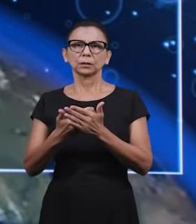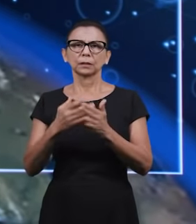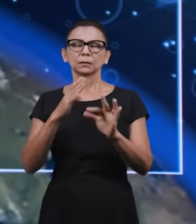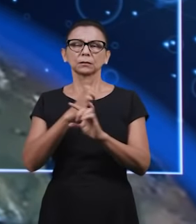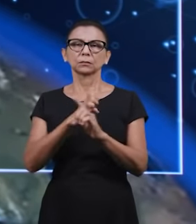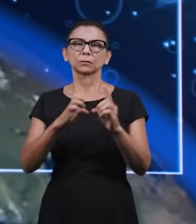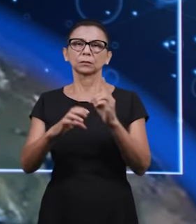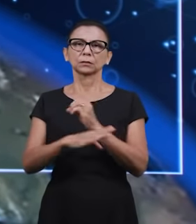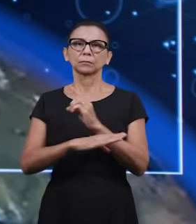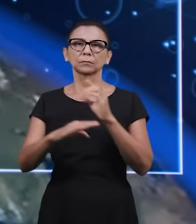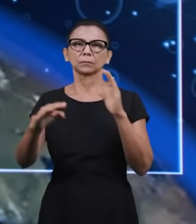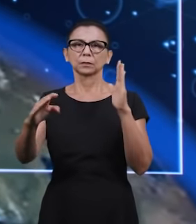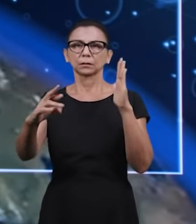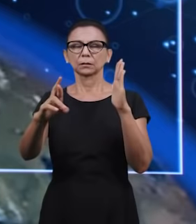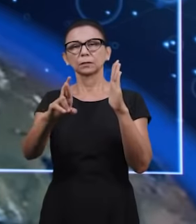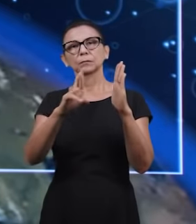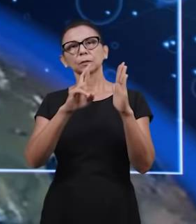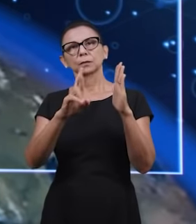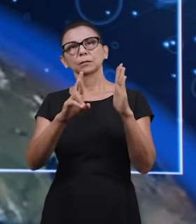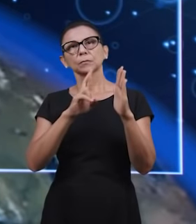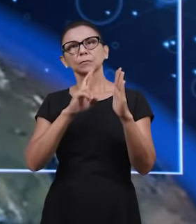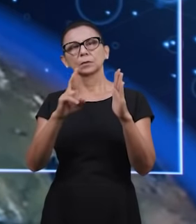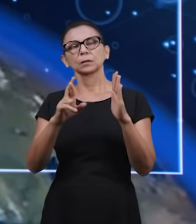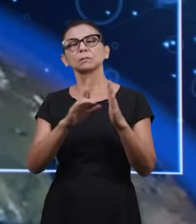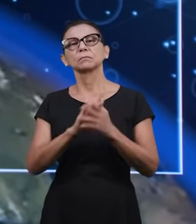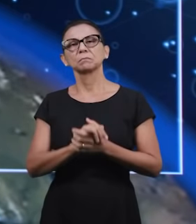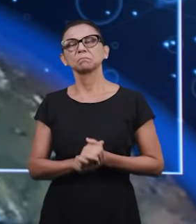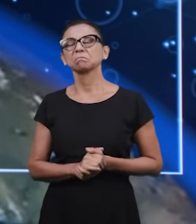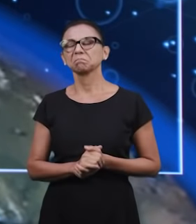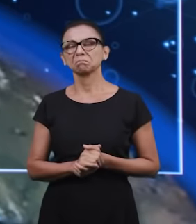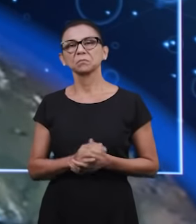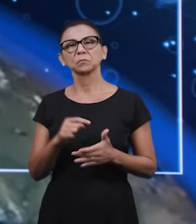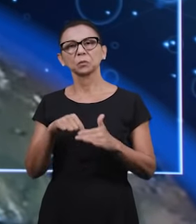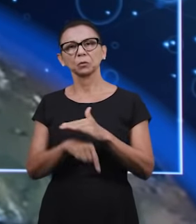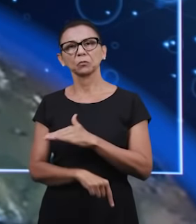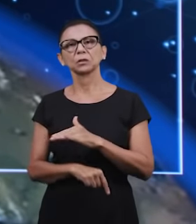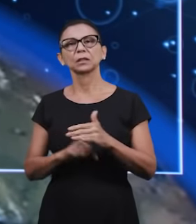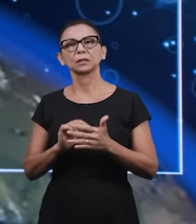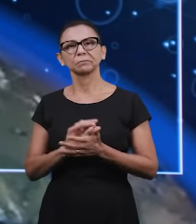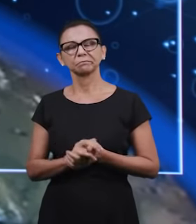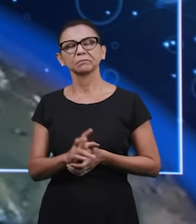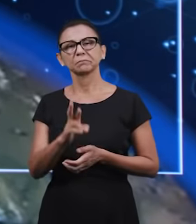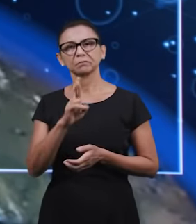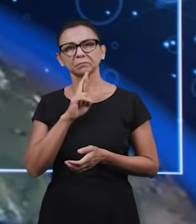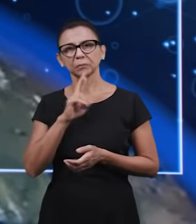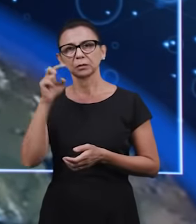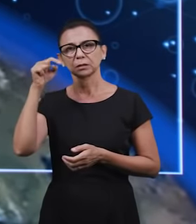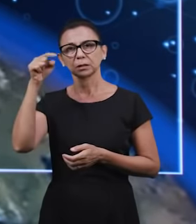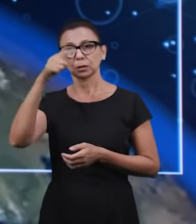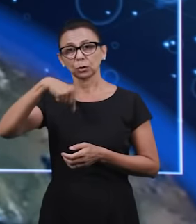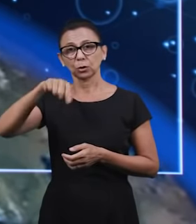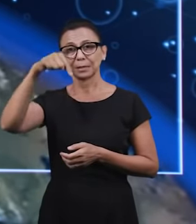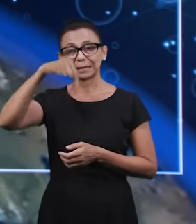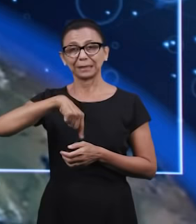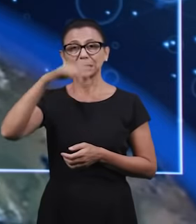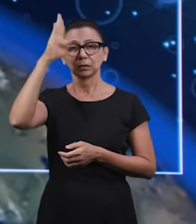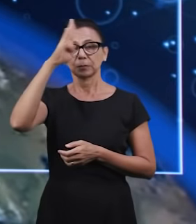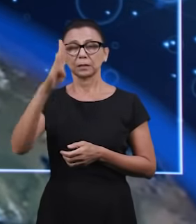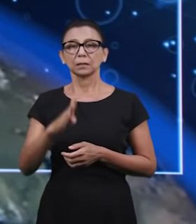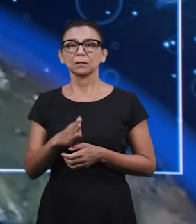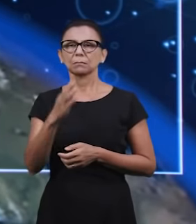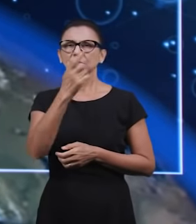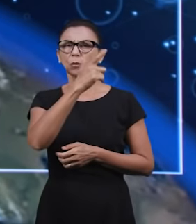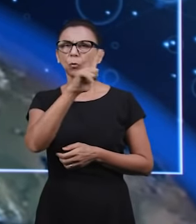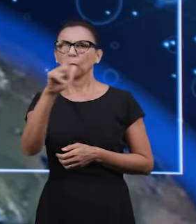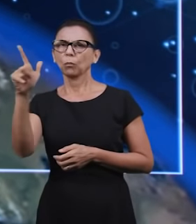bíblica e enviarem as suas contribuições algumas delas extremamente exemplares para nós aqui no Brasil e